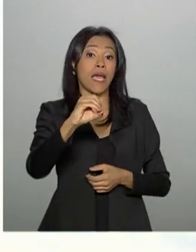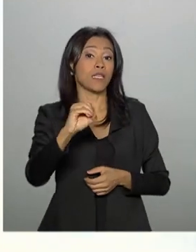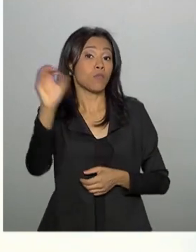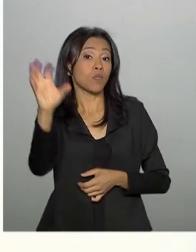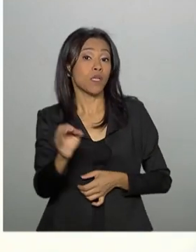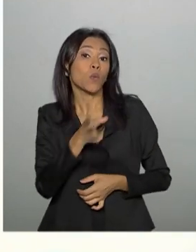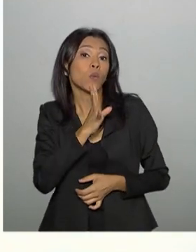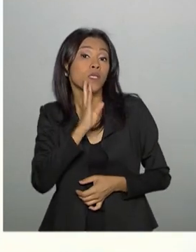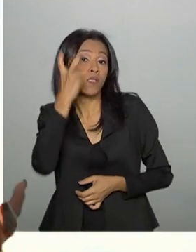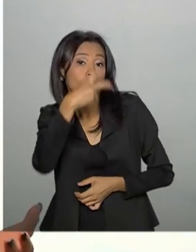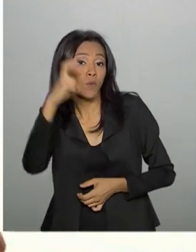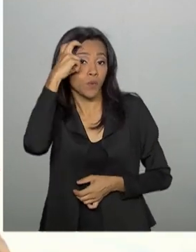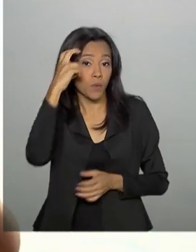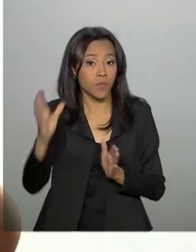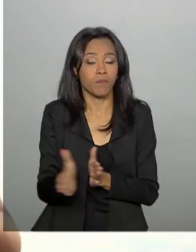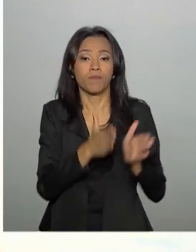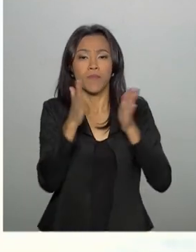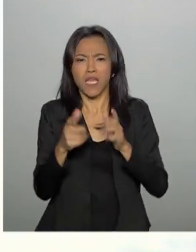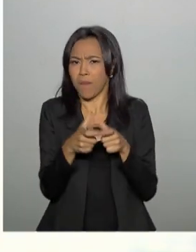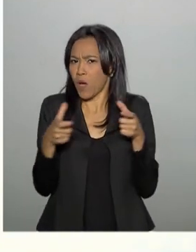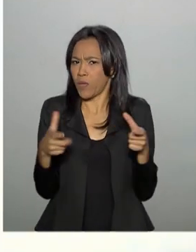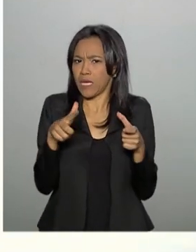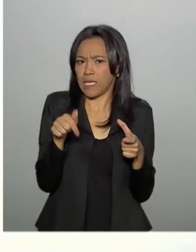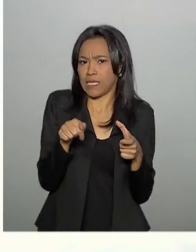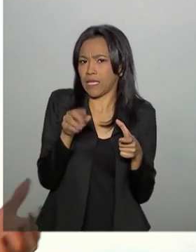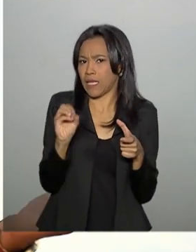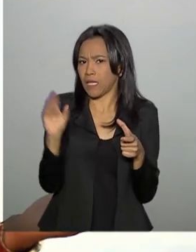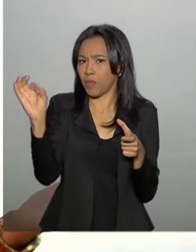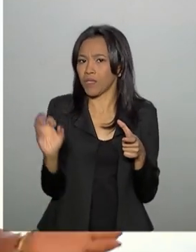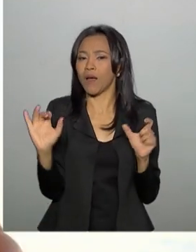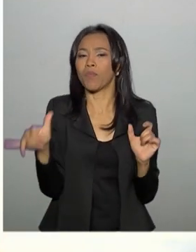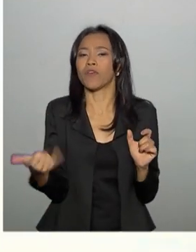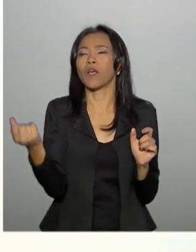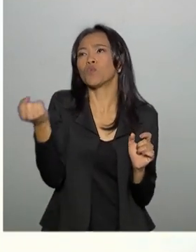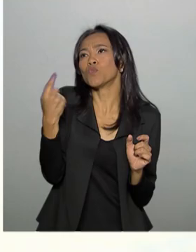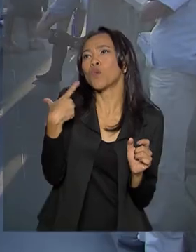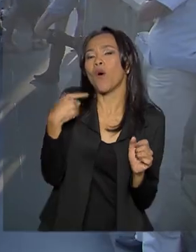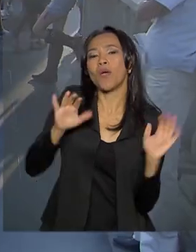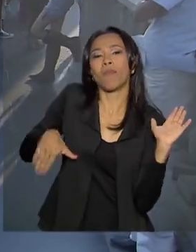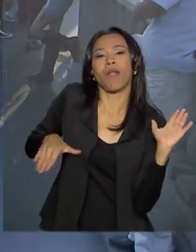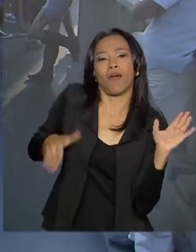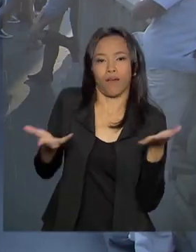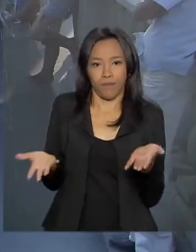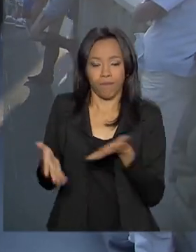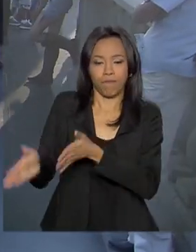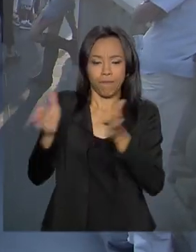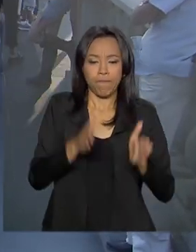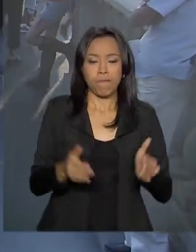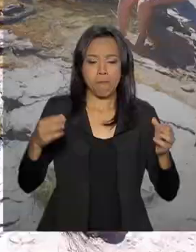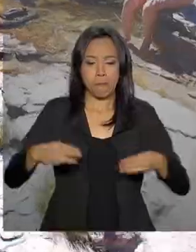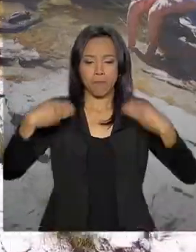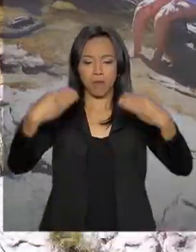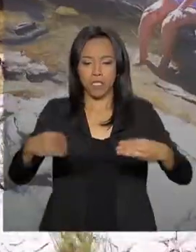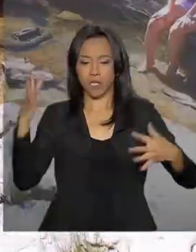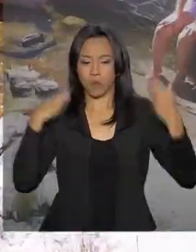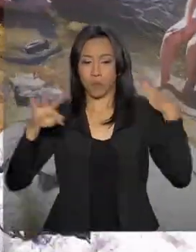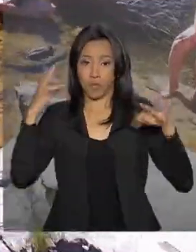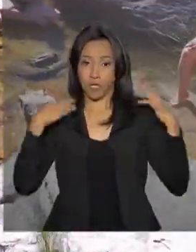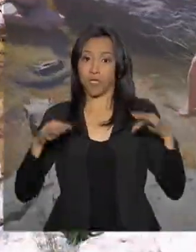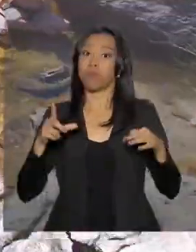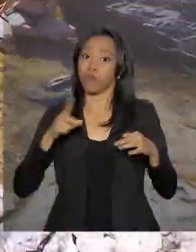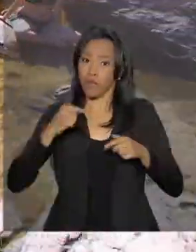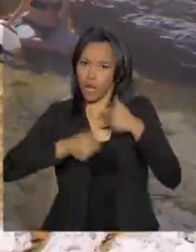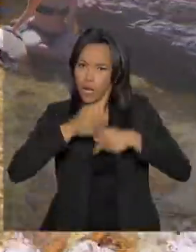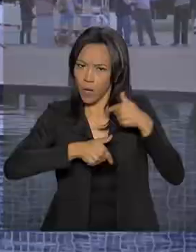cultura. E a grande maioria, 70%, querem aproveitar o sol e a praia. O Ministério do Turismo aponta que tem trabalhado para